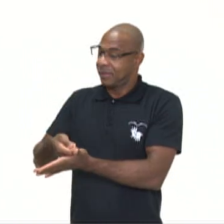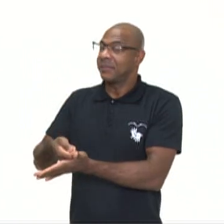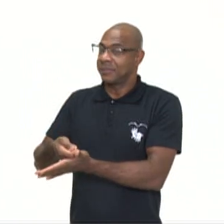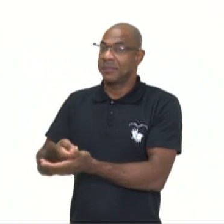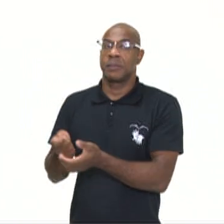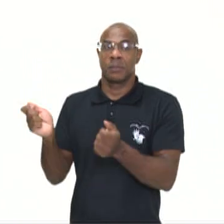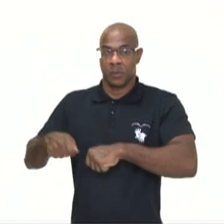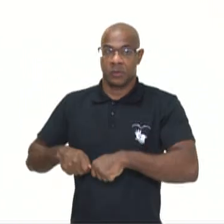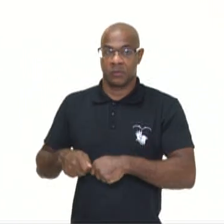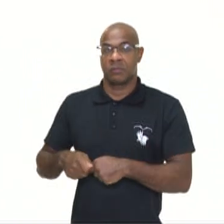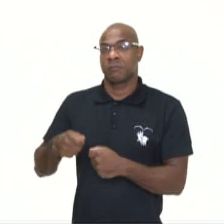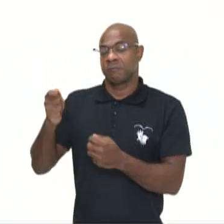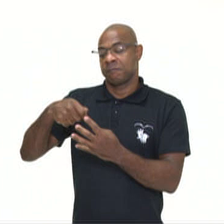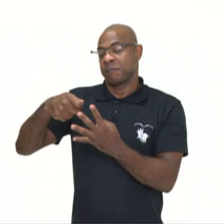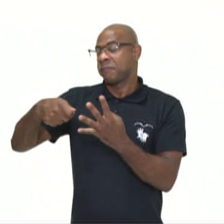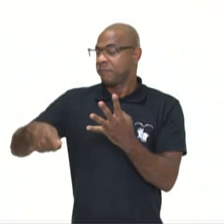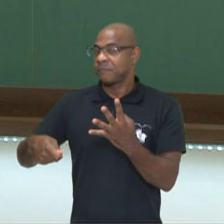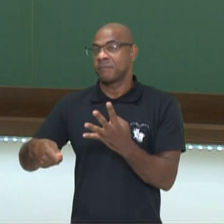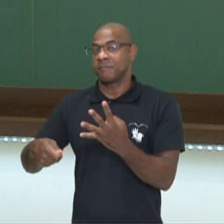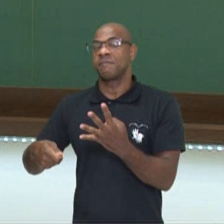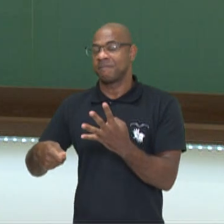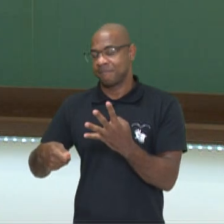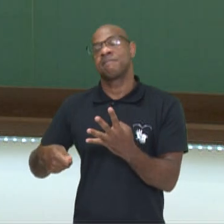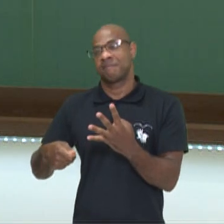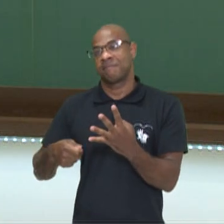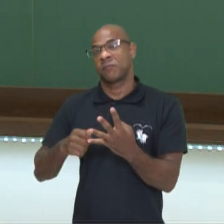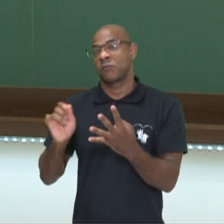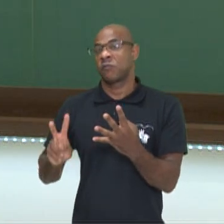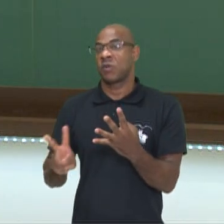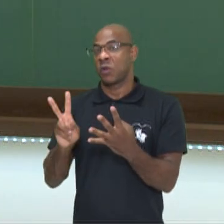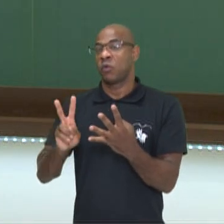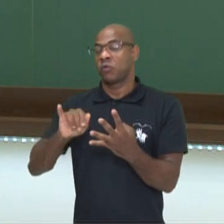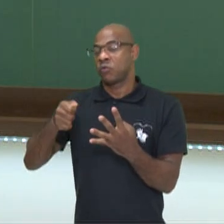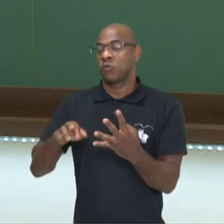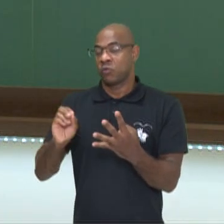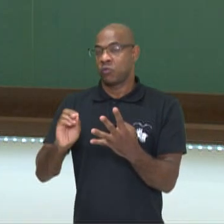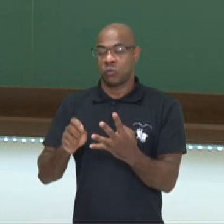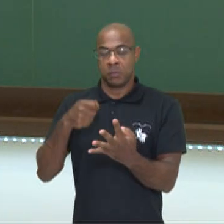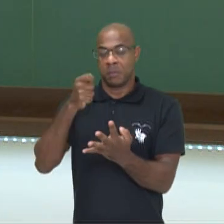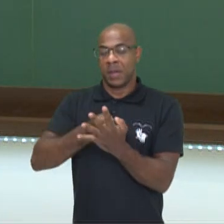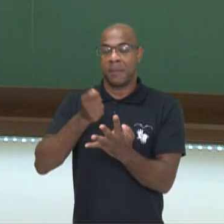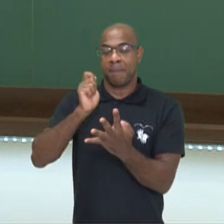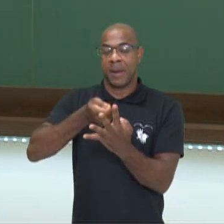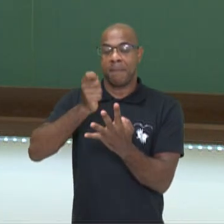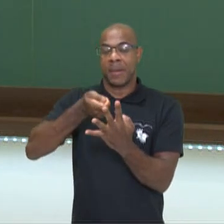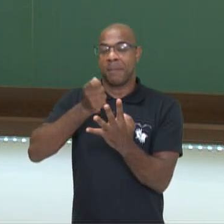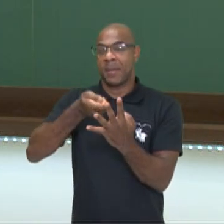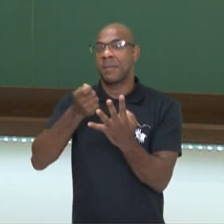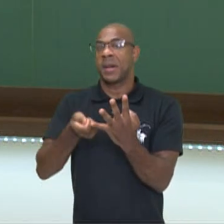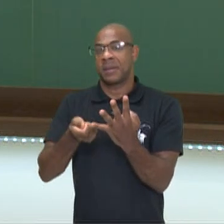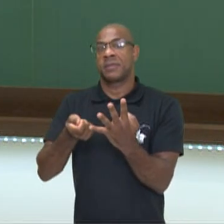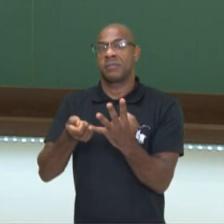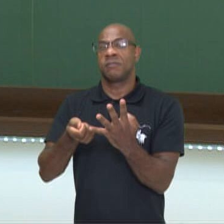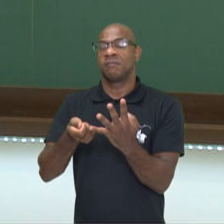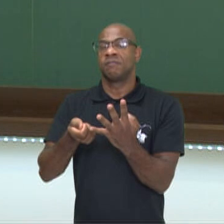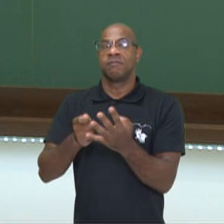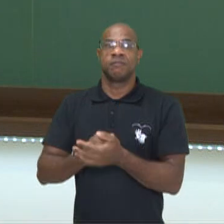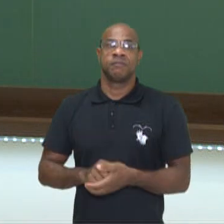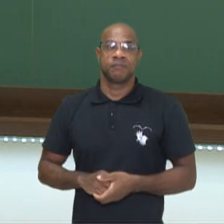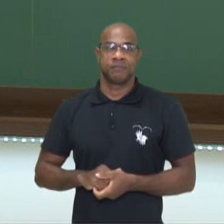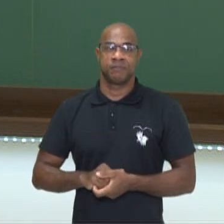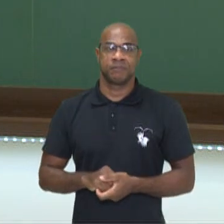pode ser representado por uma porcentagem. O valor de juro que é pago, o acréscimo que é pago sobre o valor, ele é uma porcentagem do valor. Tá?